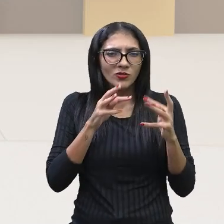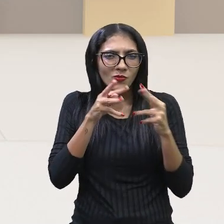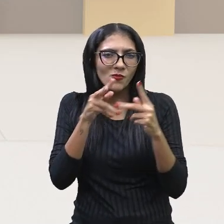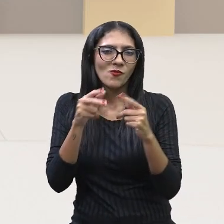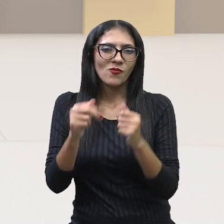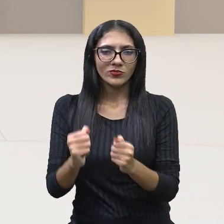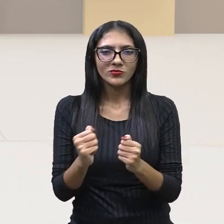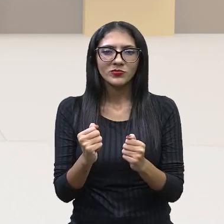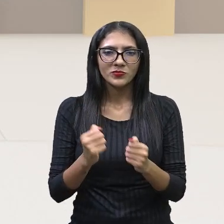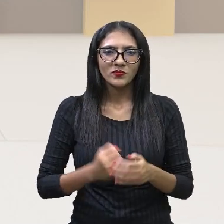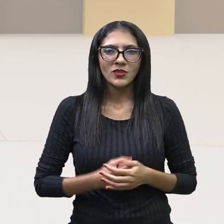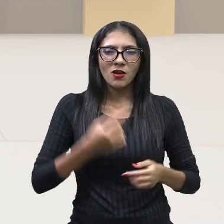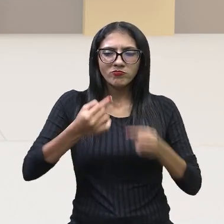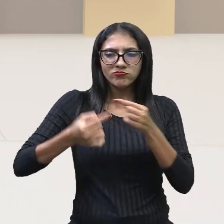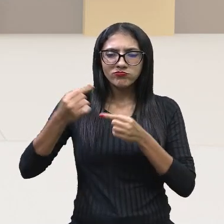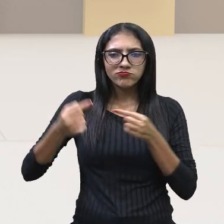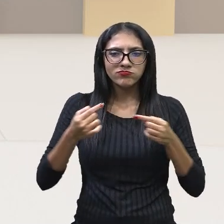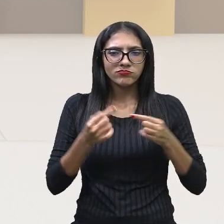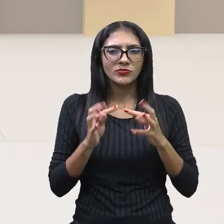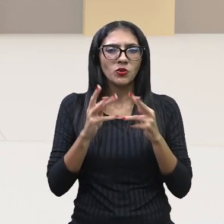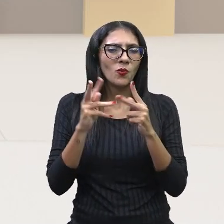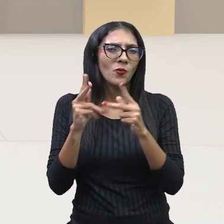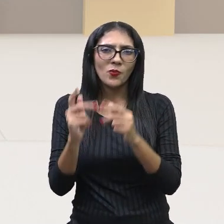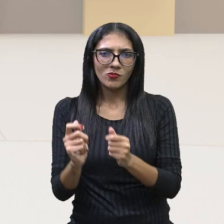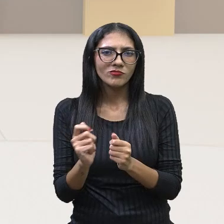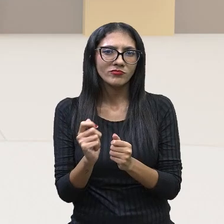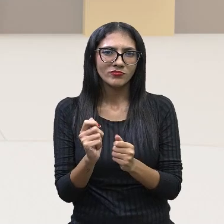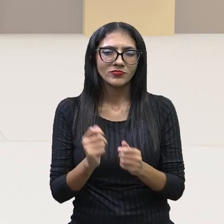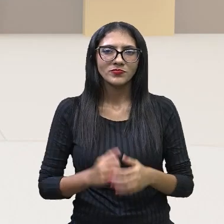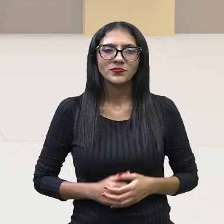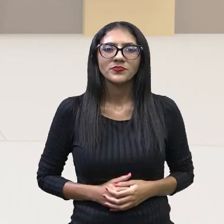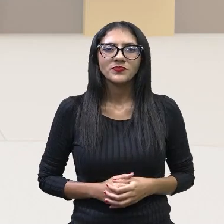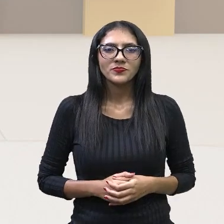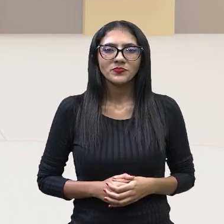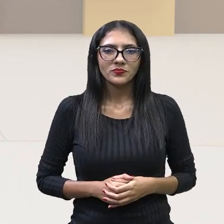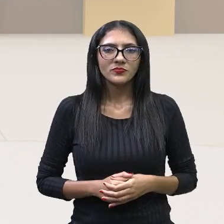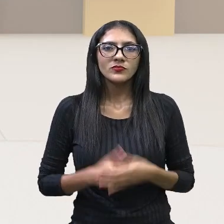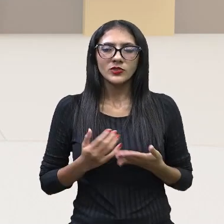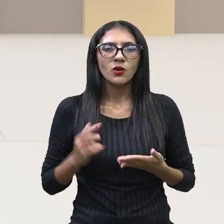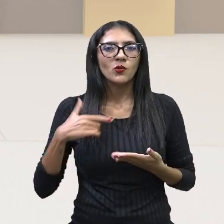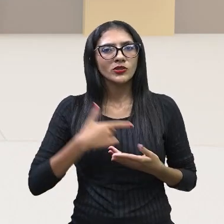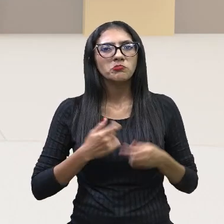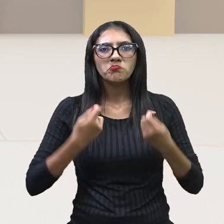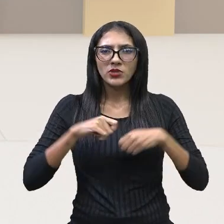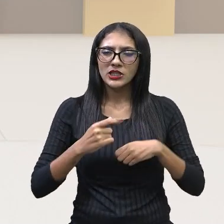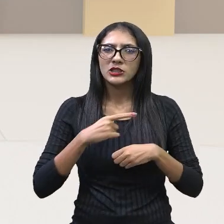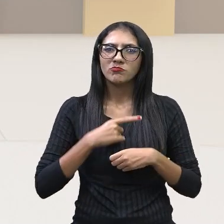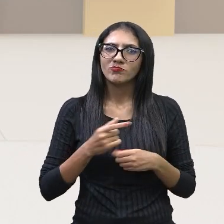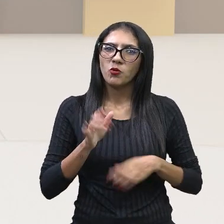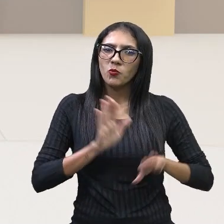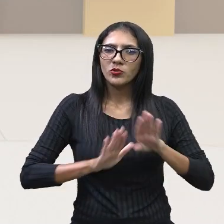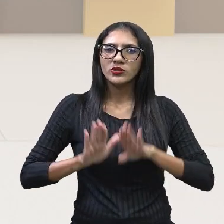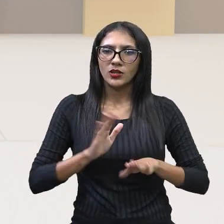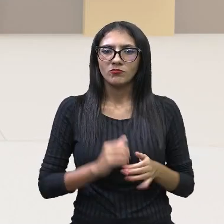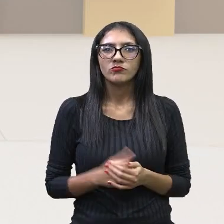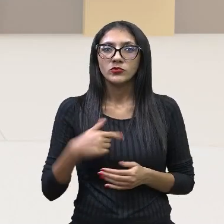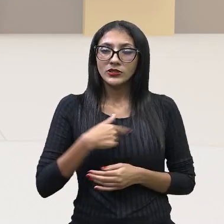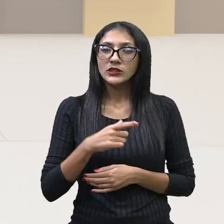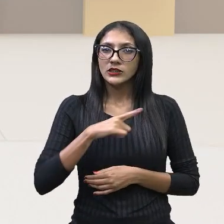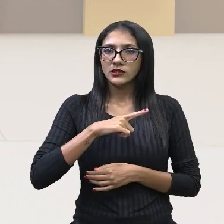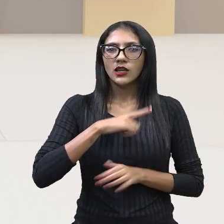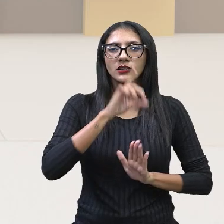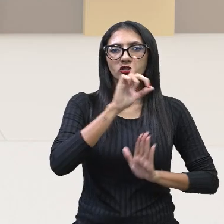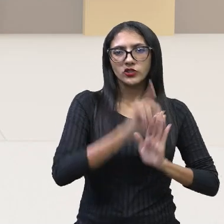o famoso Leviatã de Hobbes, não isso daí? Então, gente tem que tomar muito cuidado. Nós temos direitos,